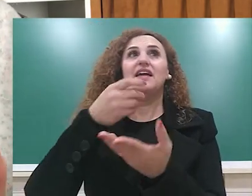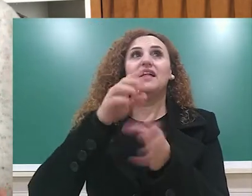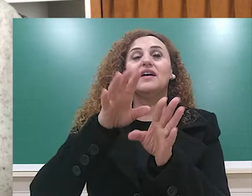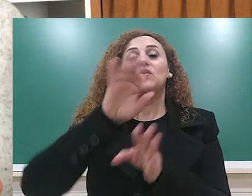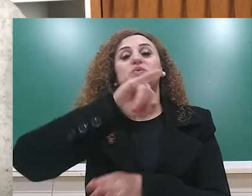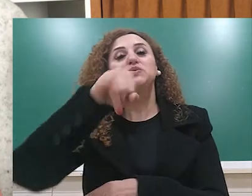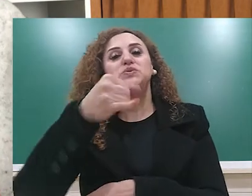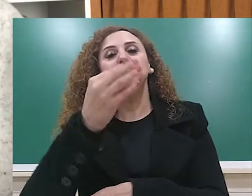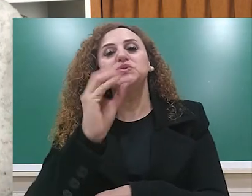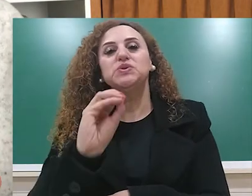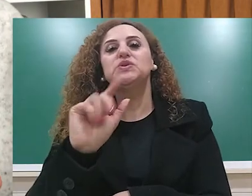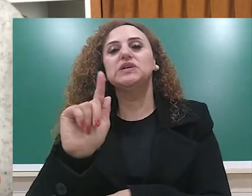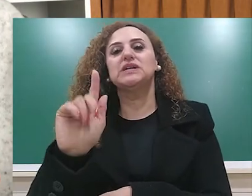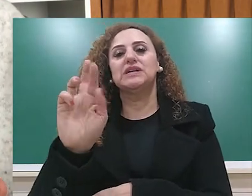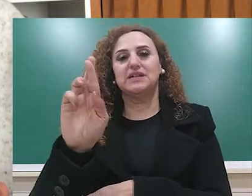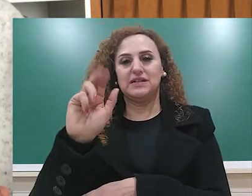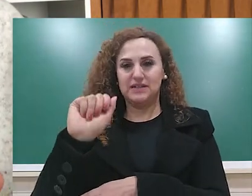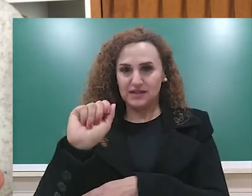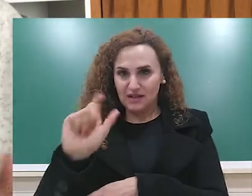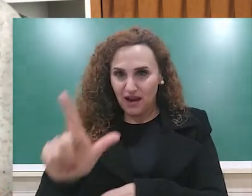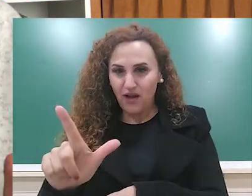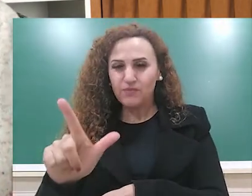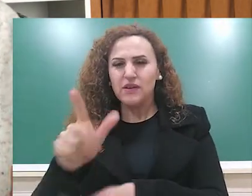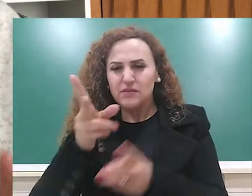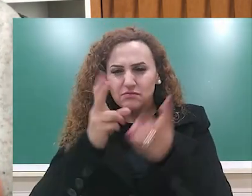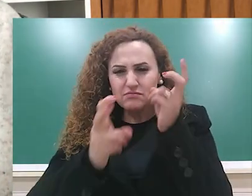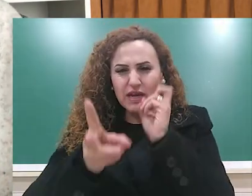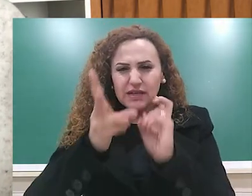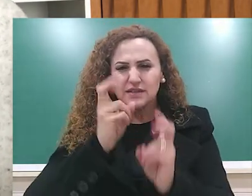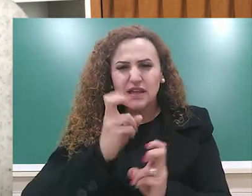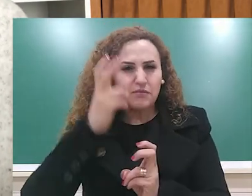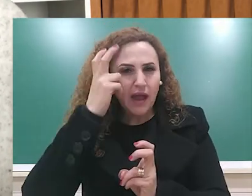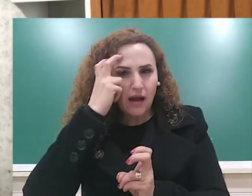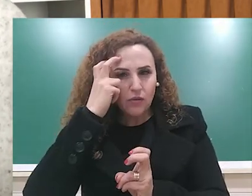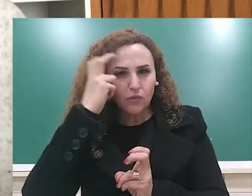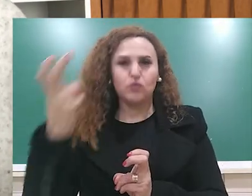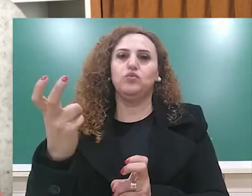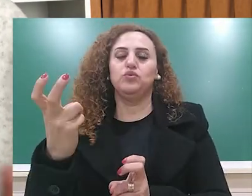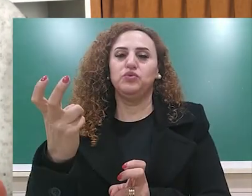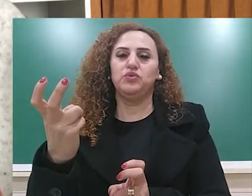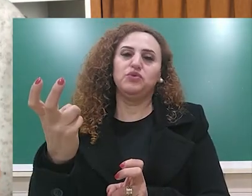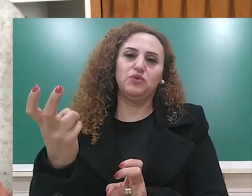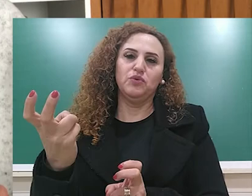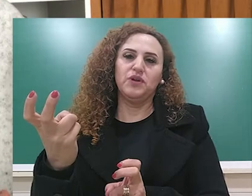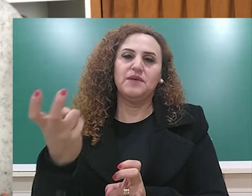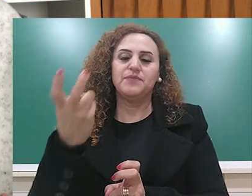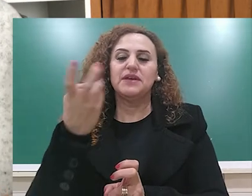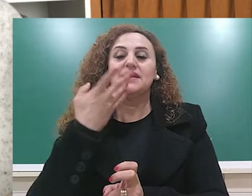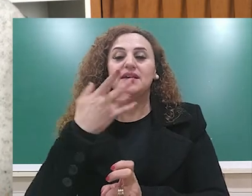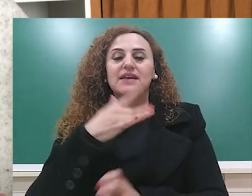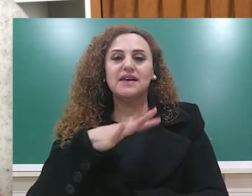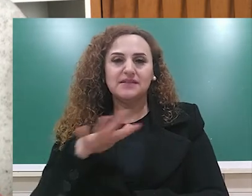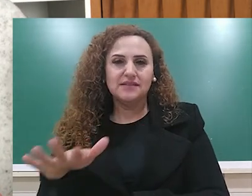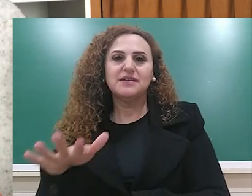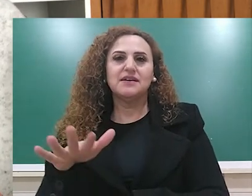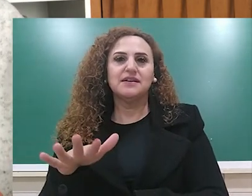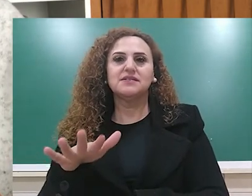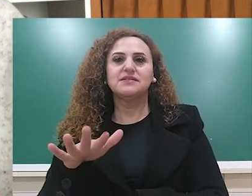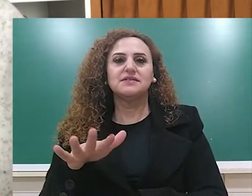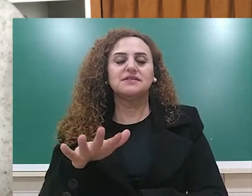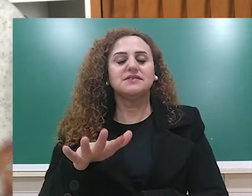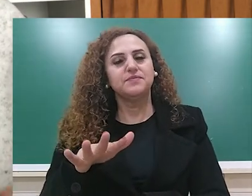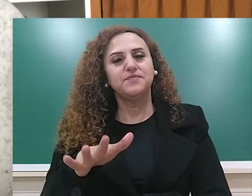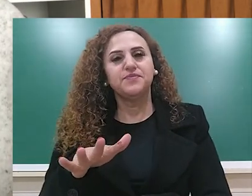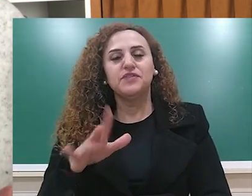esse processo de aculturação, né, pelo qual passaram essas crianças. Então, essas crianças, após